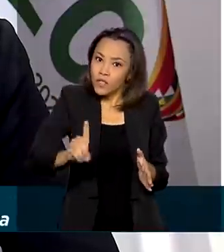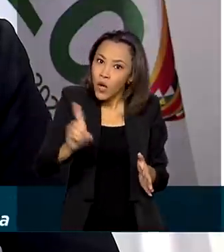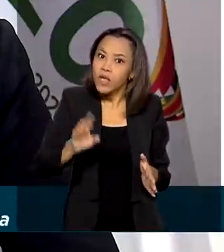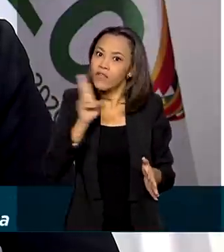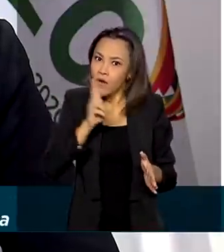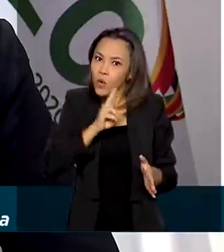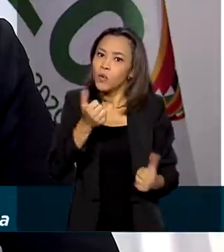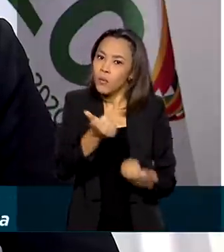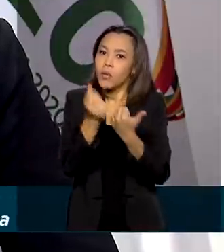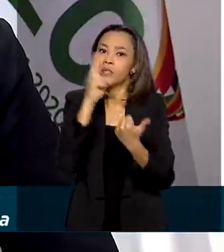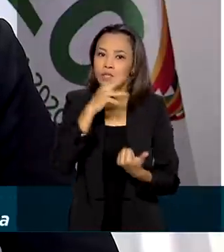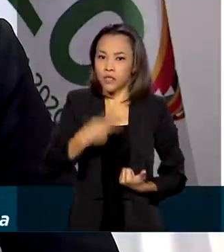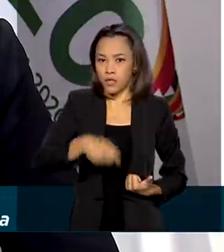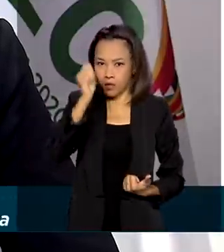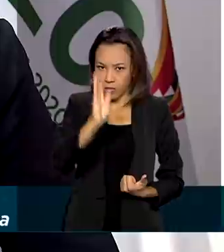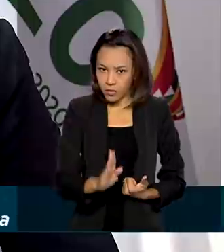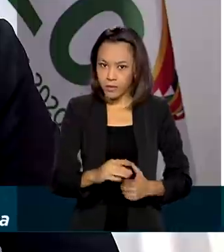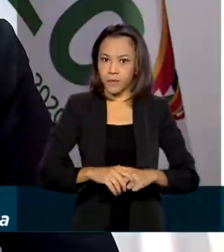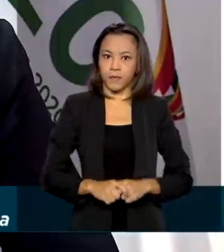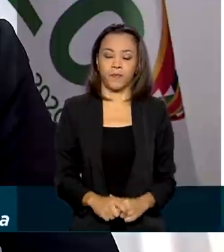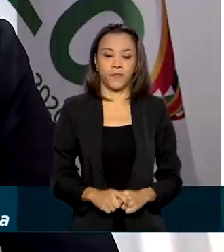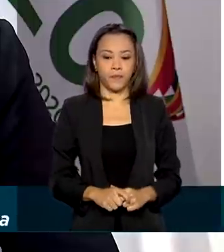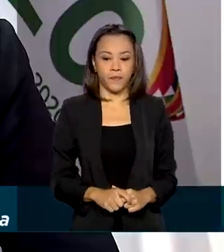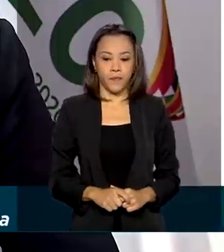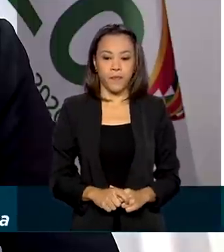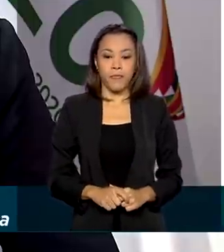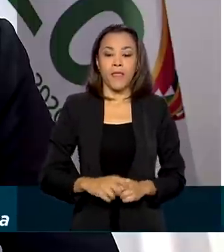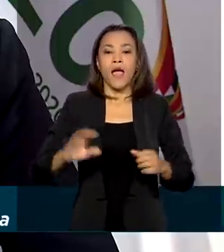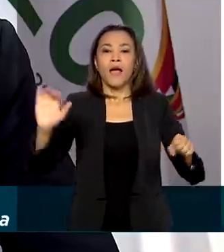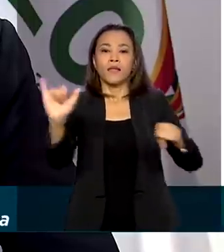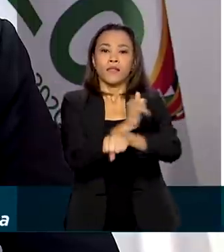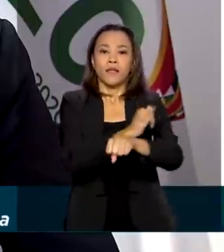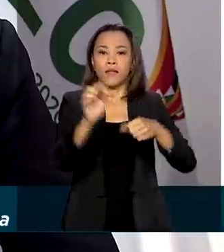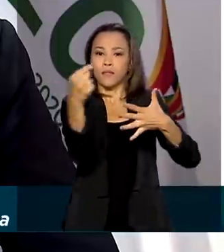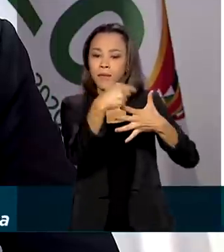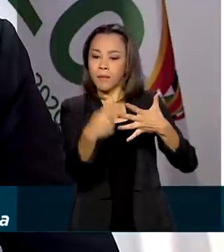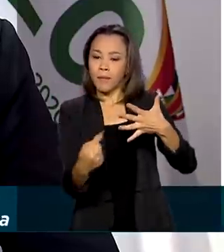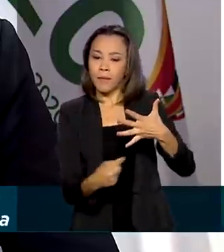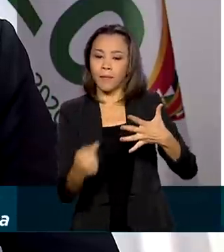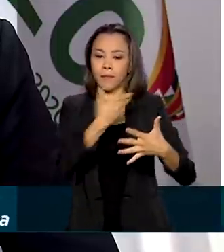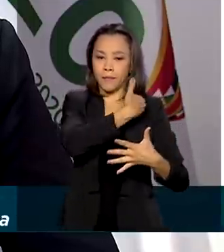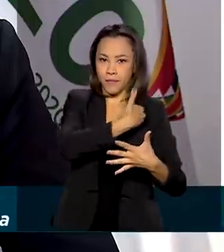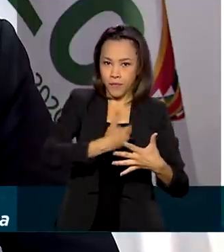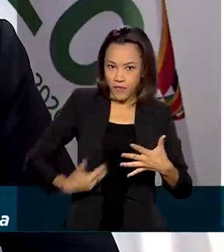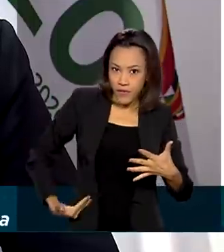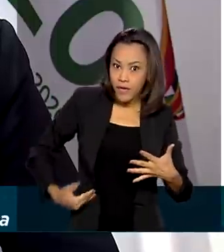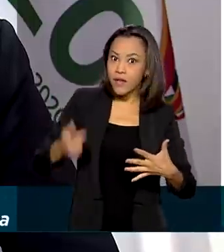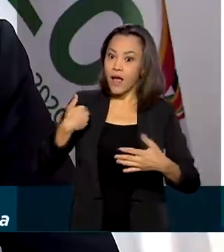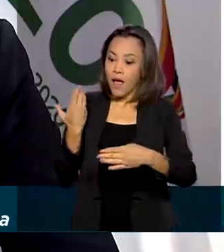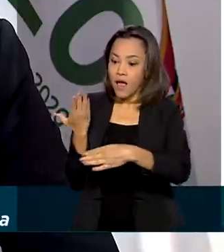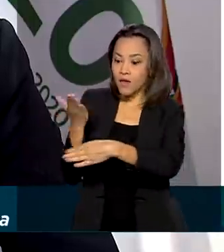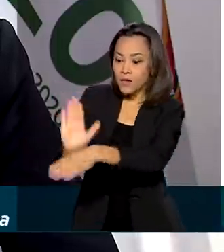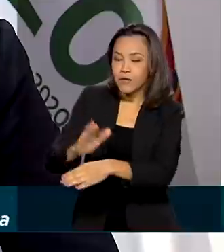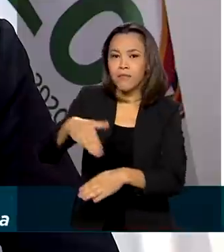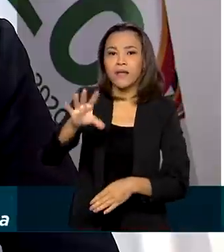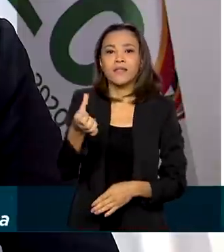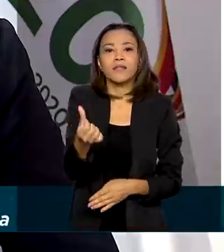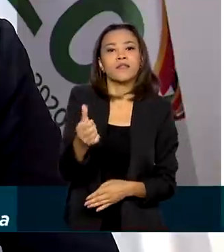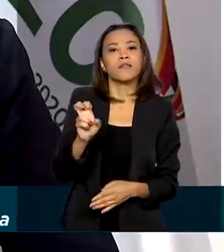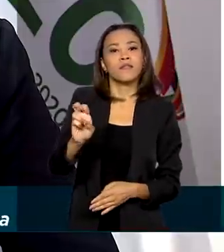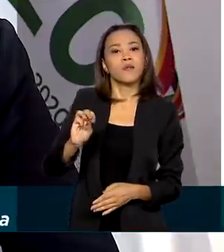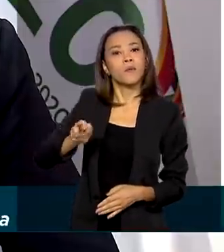emergencial no Brasil. As medidas tomadas pelo nosso governo atenderam mais de 65 milhões de brasileiros